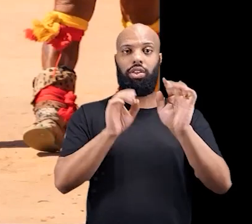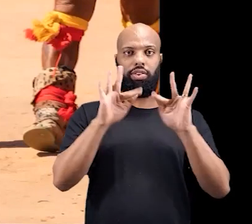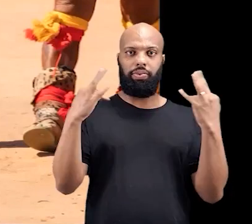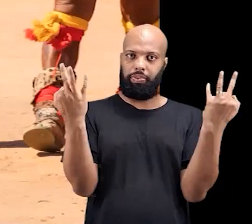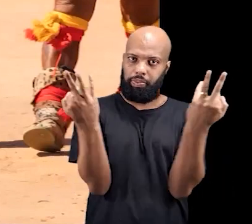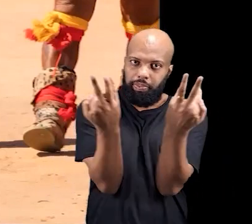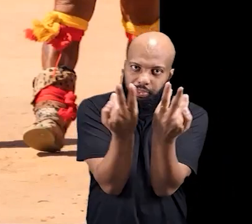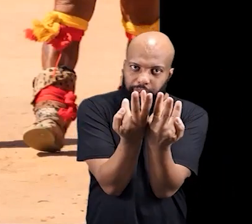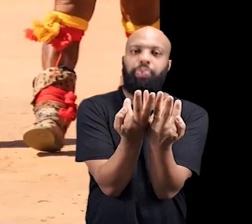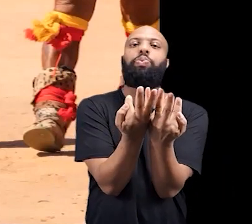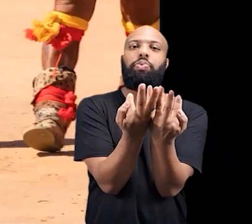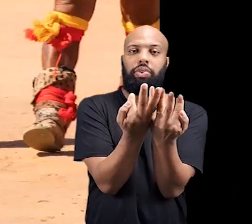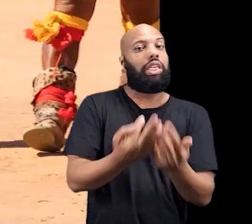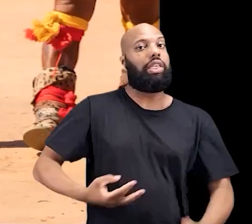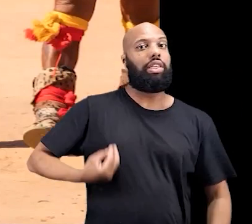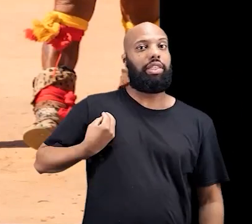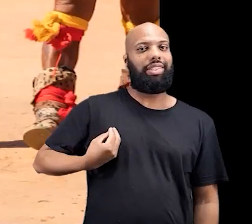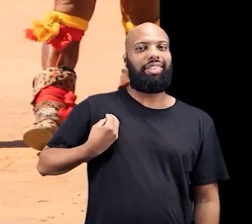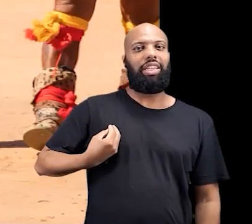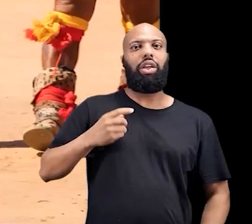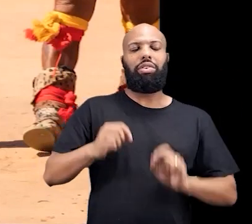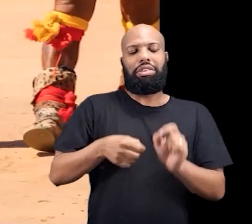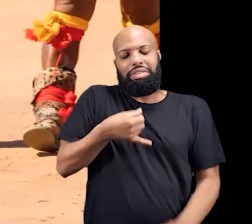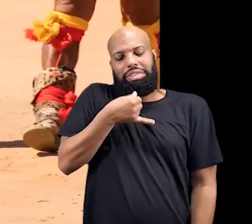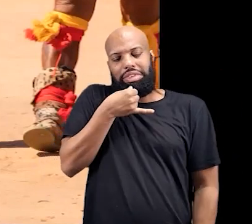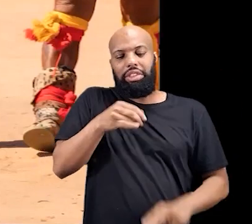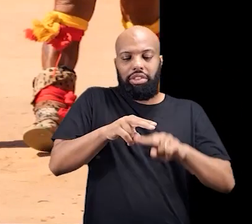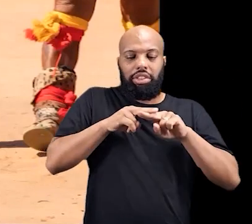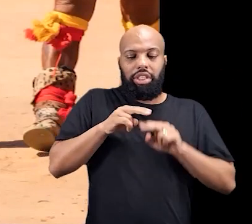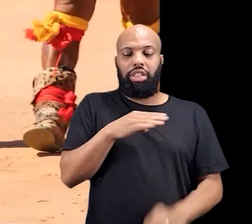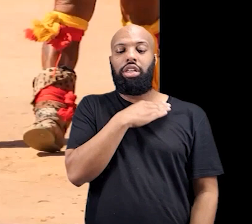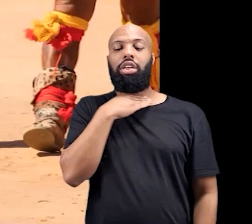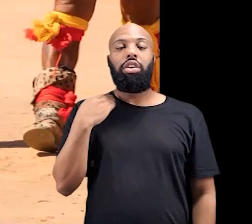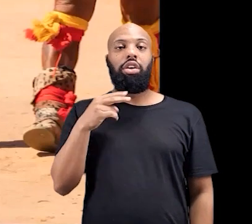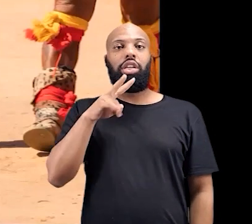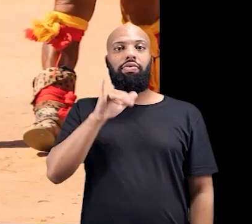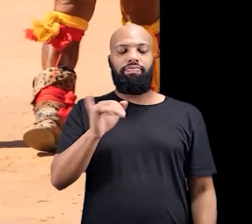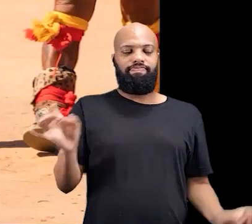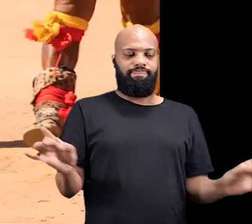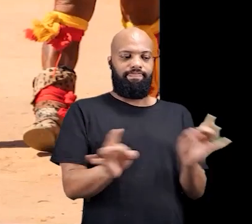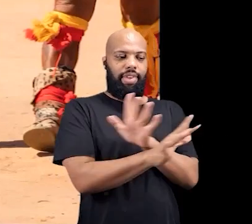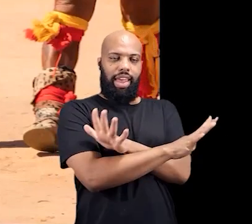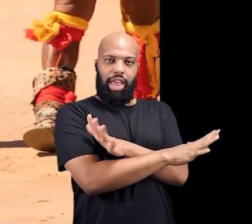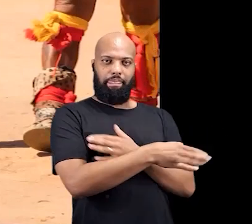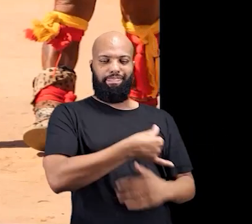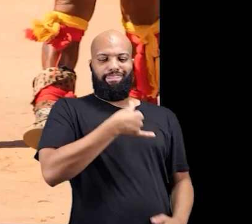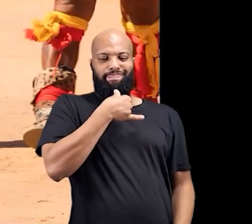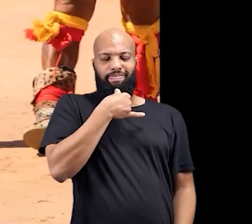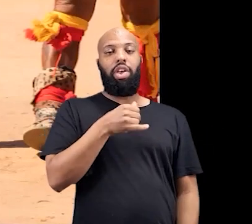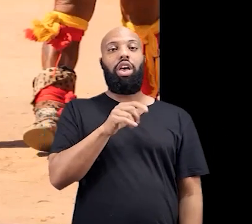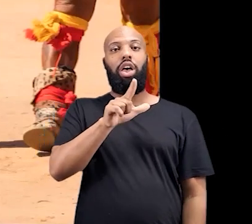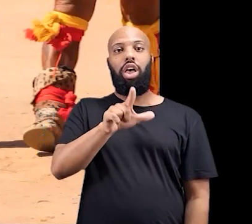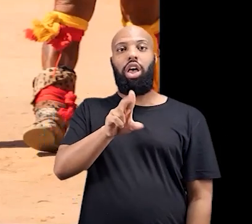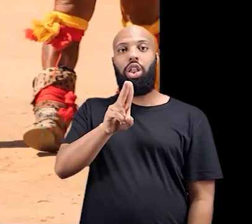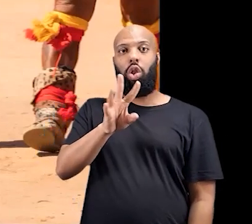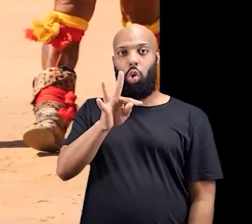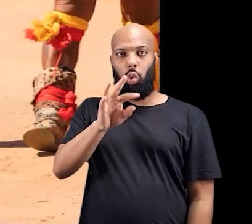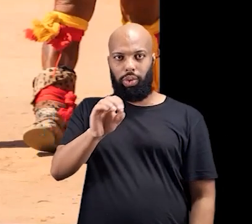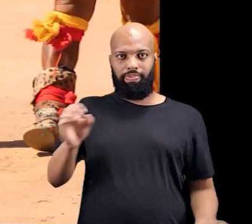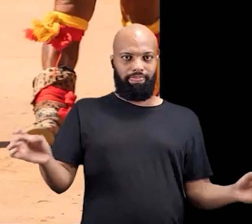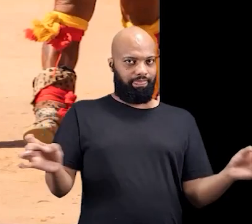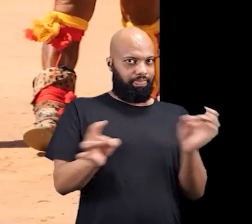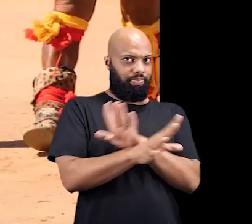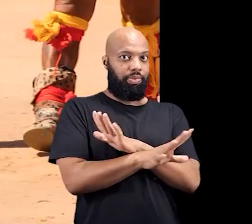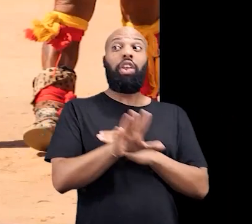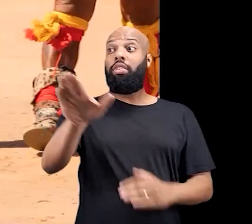Nesse momento, a família que está enlutada, né? Vai sair do luto. Então, elas são